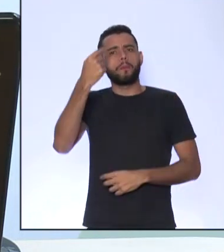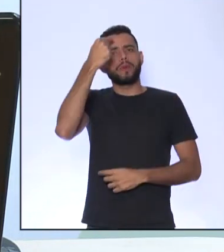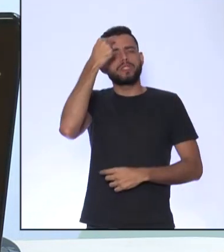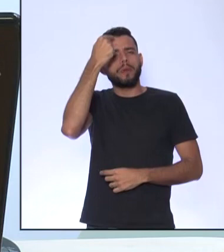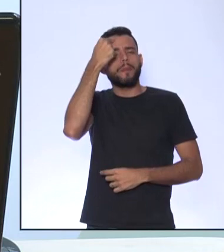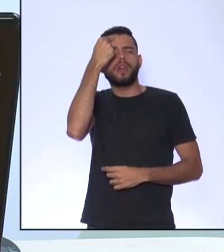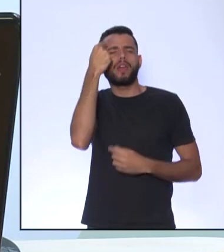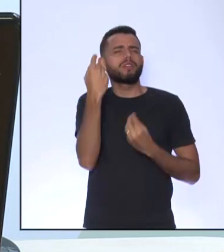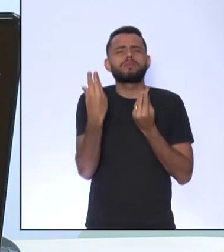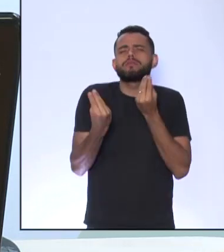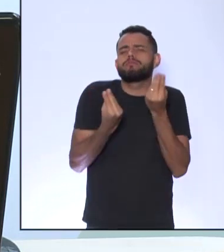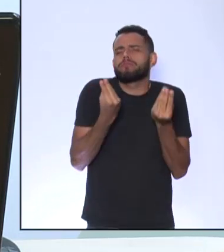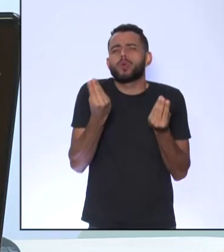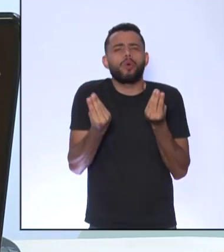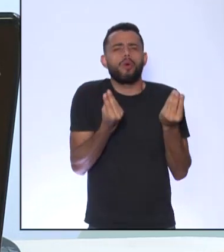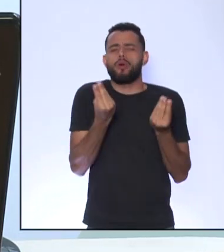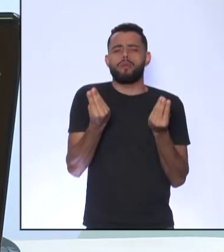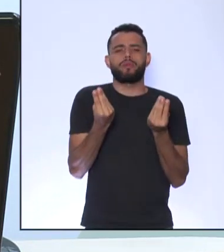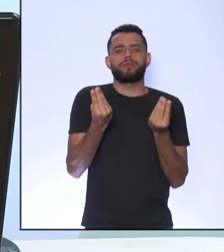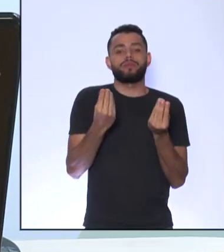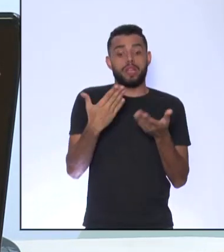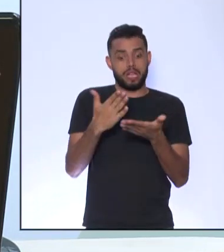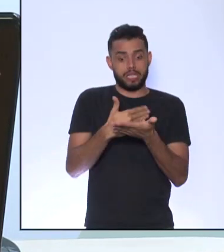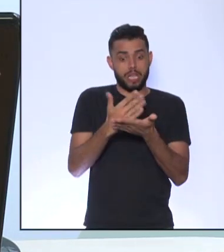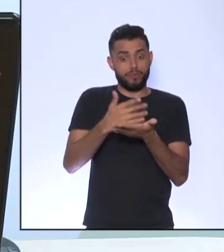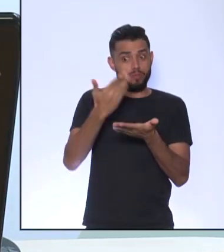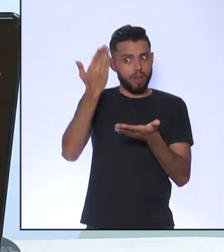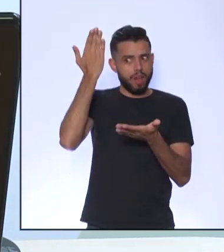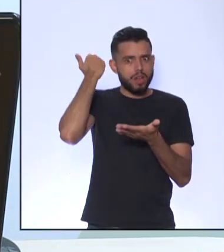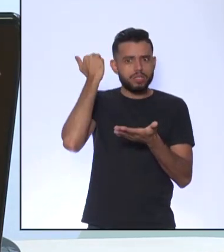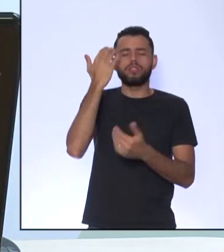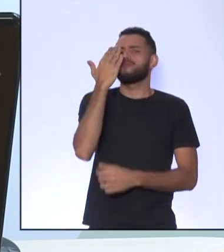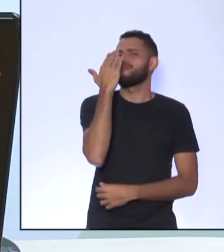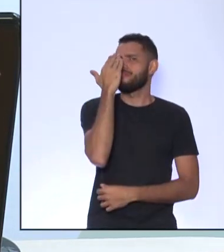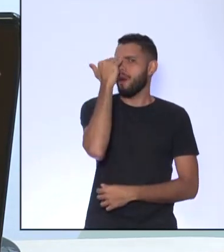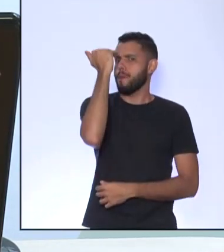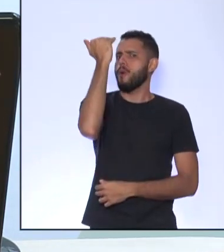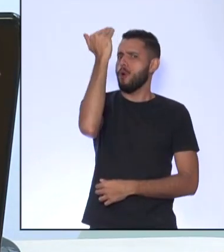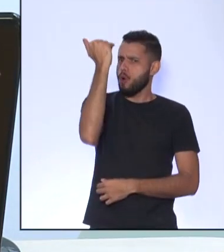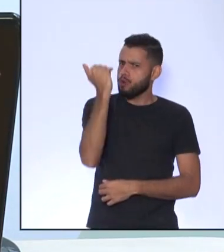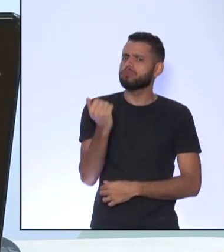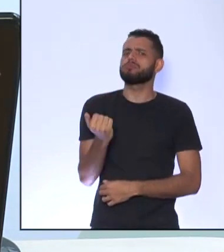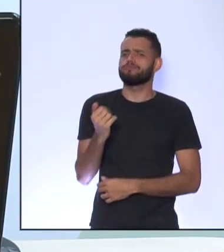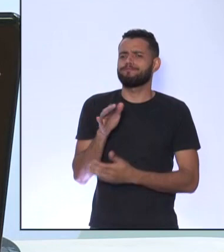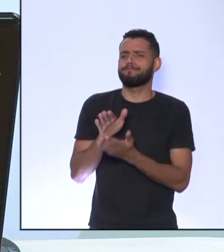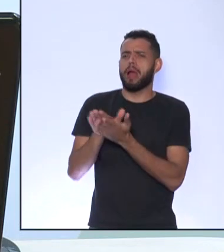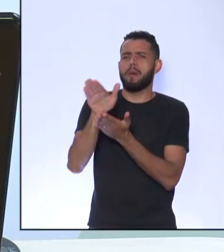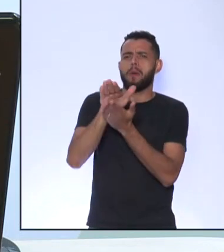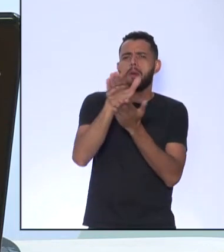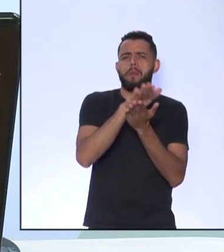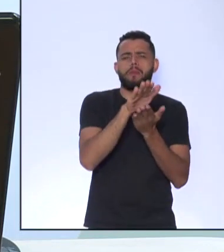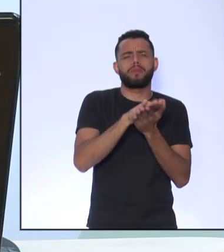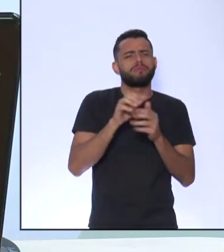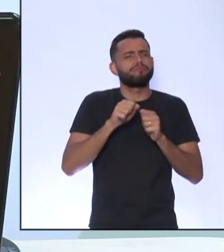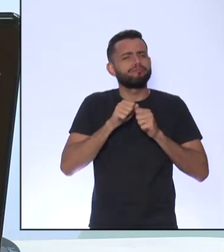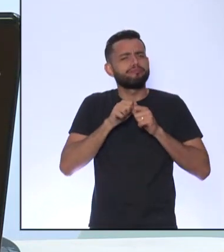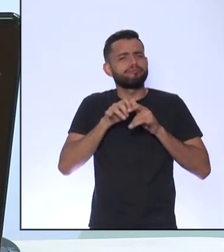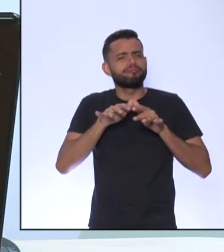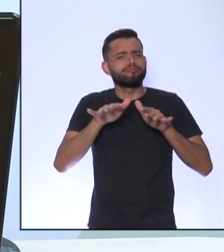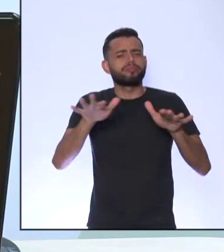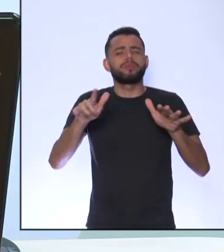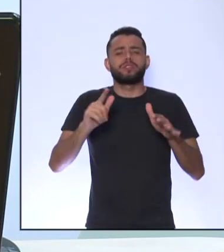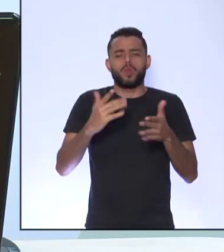Esse livro era muito popular naquela época Foi-se muito difundido Existiam vários